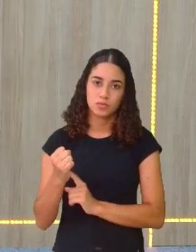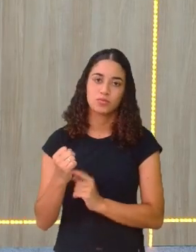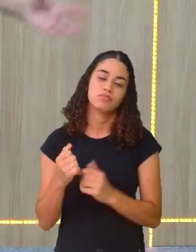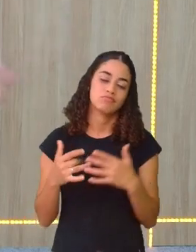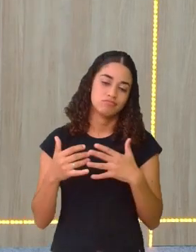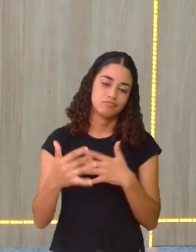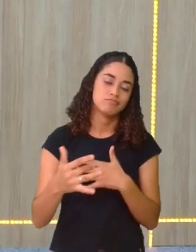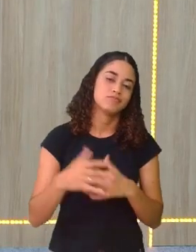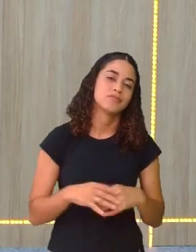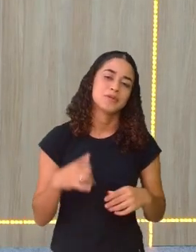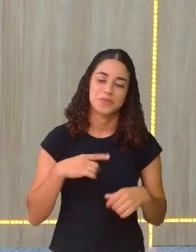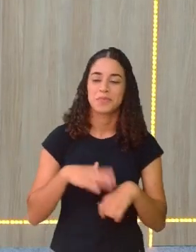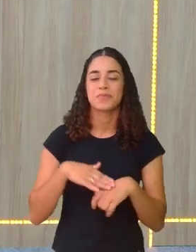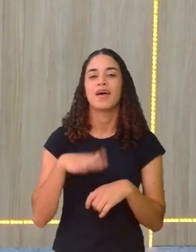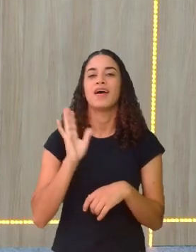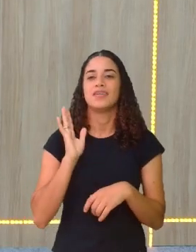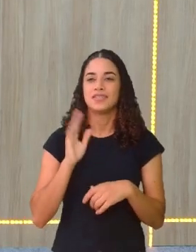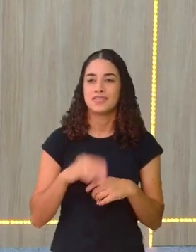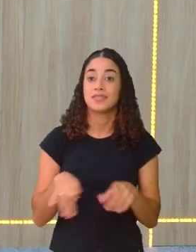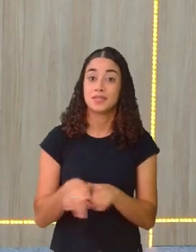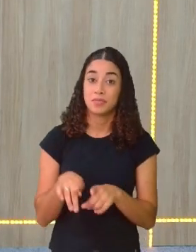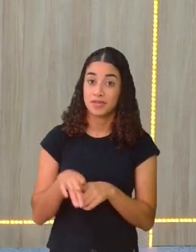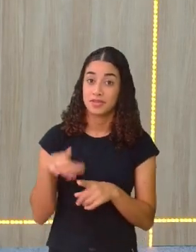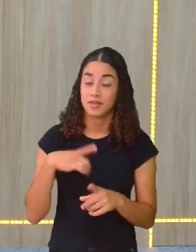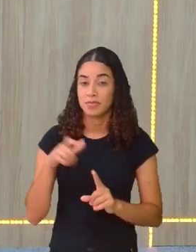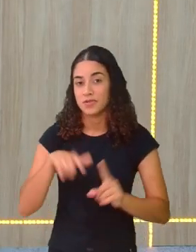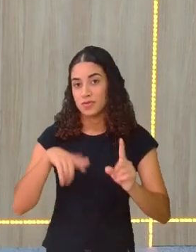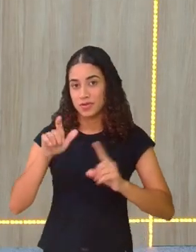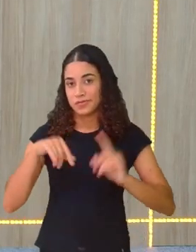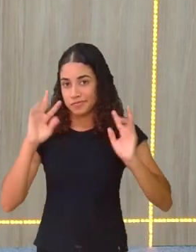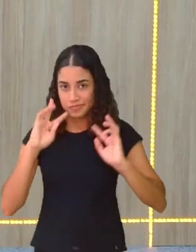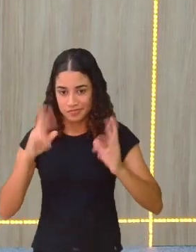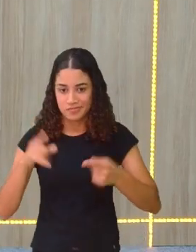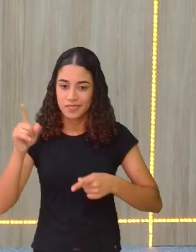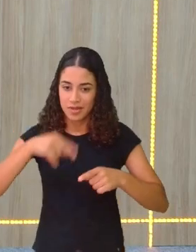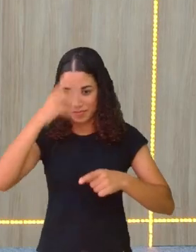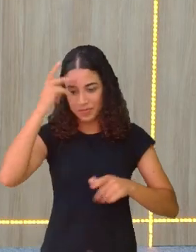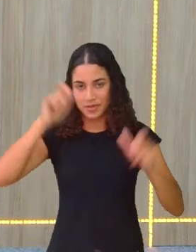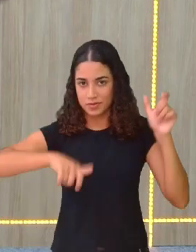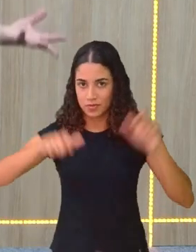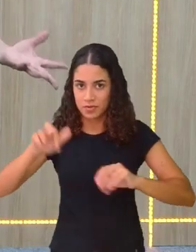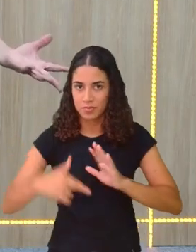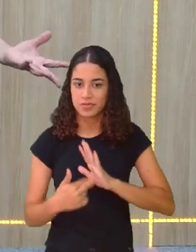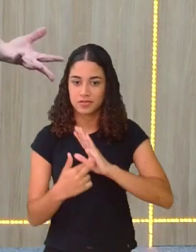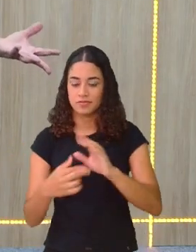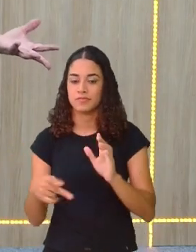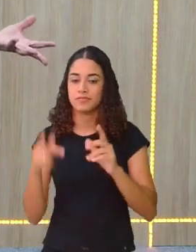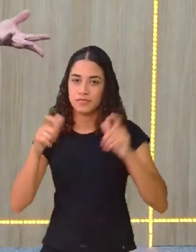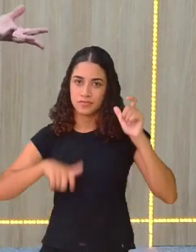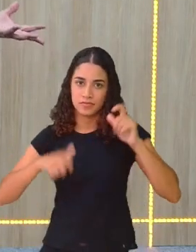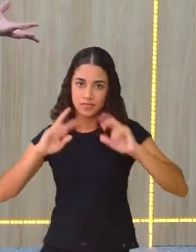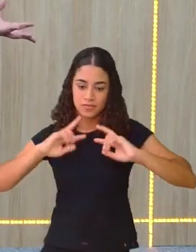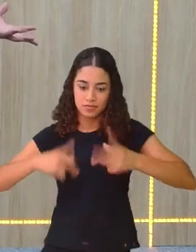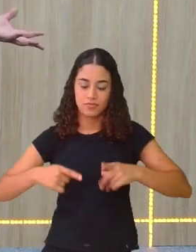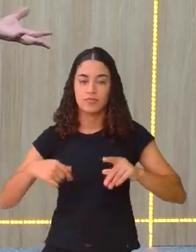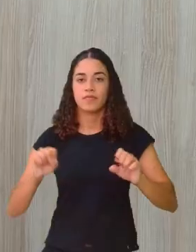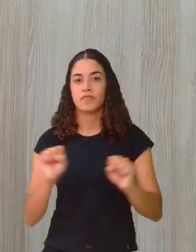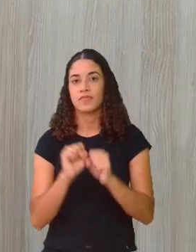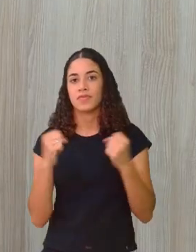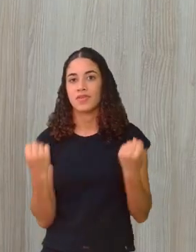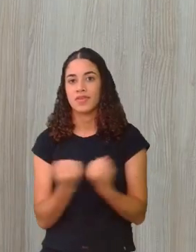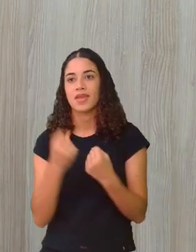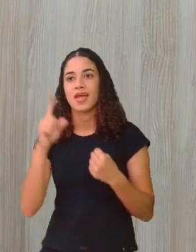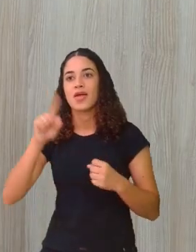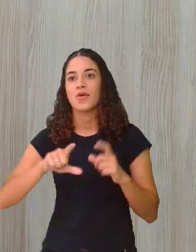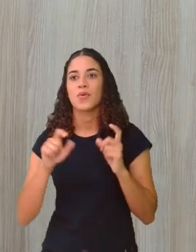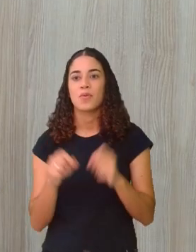mais, gente. Tem os personagens humanos, que são pessoas, né? Que representam pessoas da sociedade. Que nem Matheus, Caterina, né? O